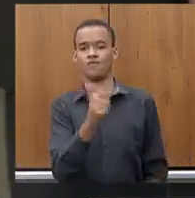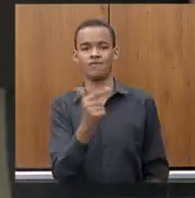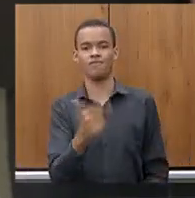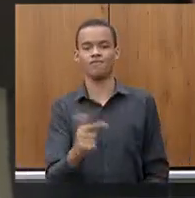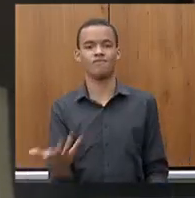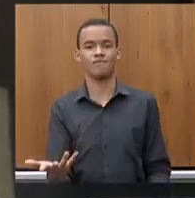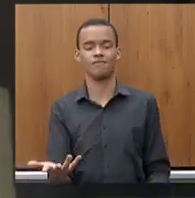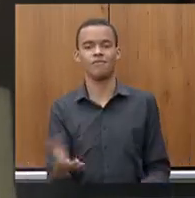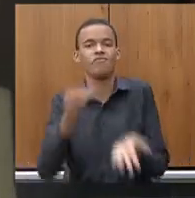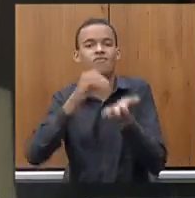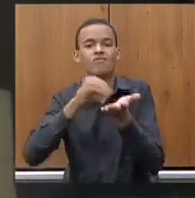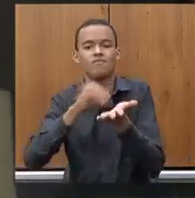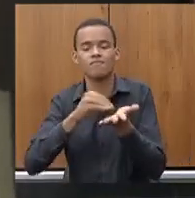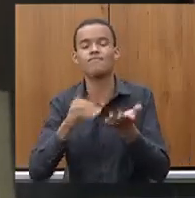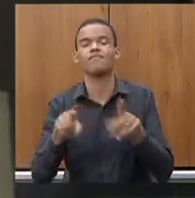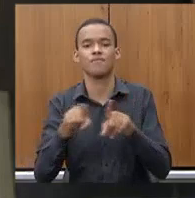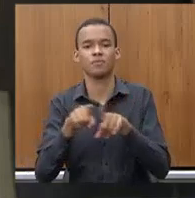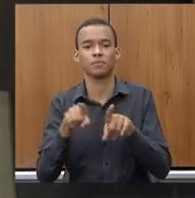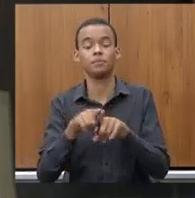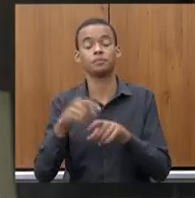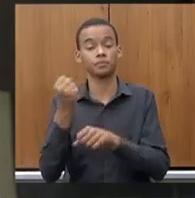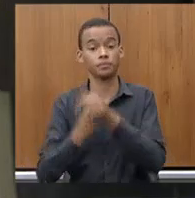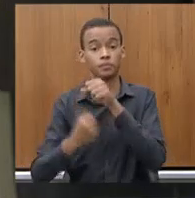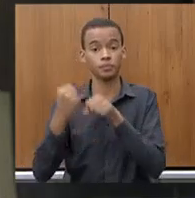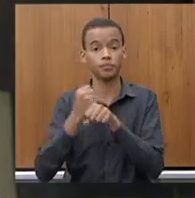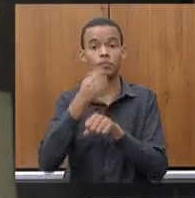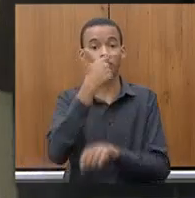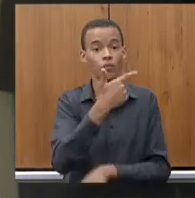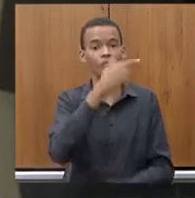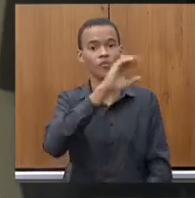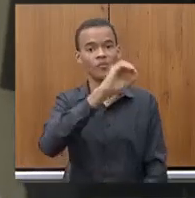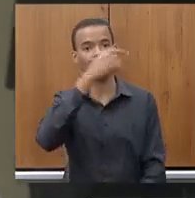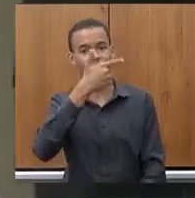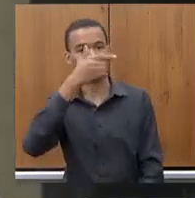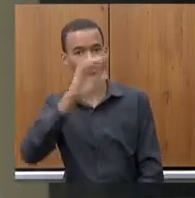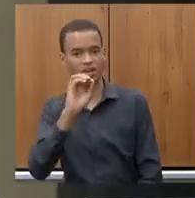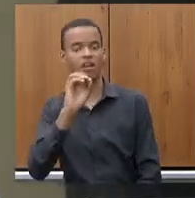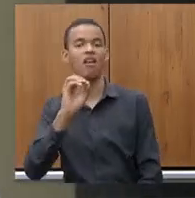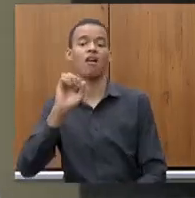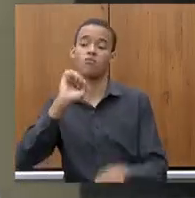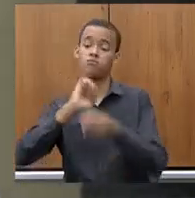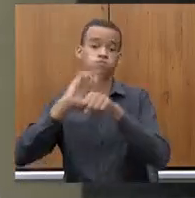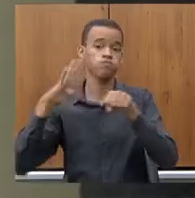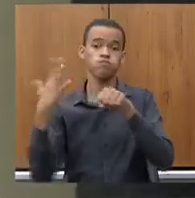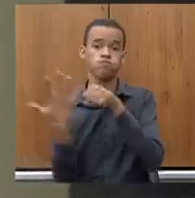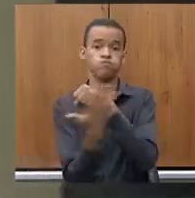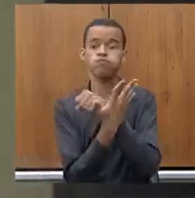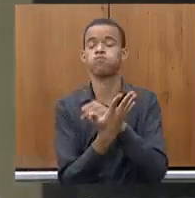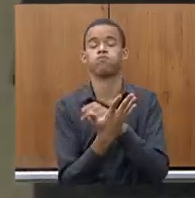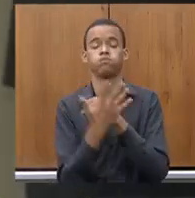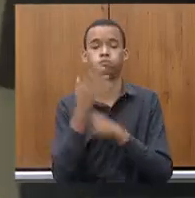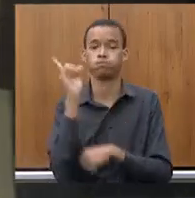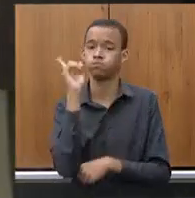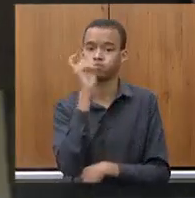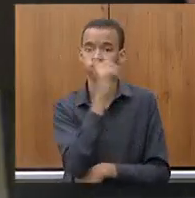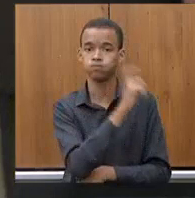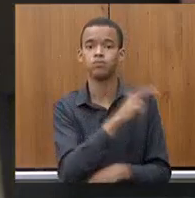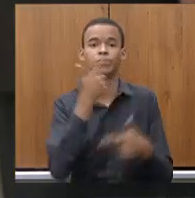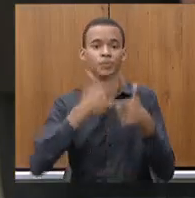Então, em 2020 foi uma pandemia a qual nós colocamos, assim, recursos